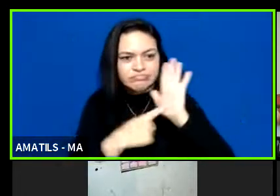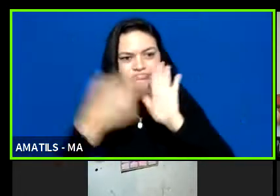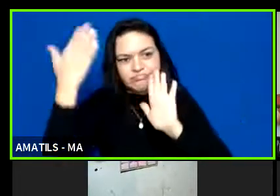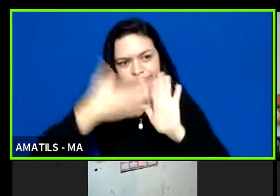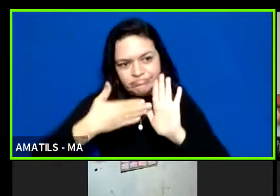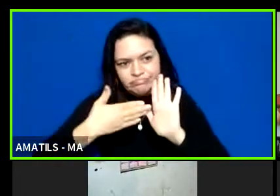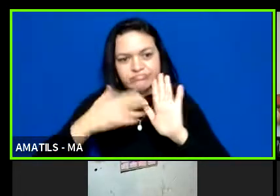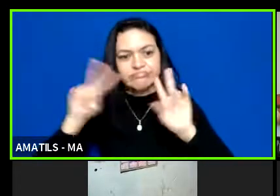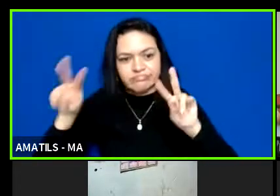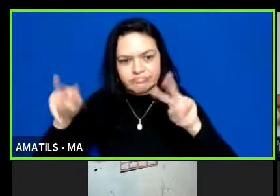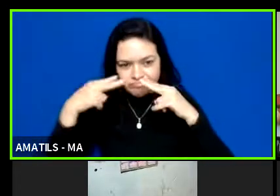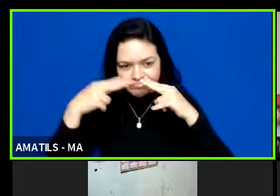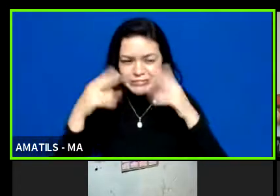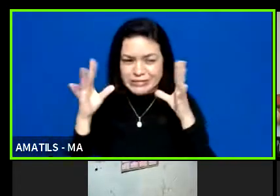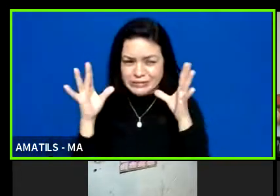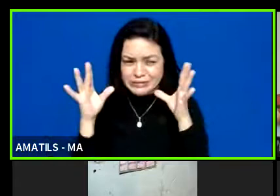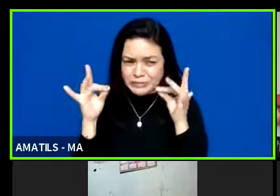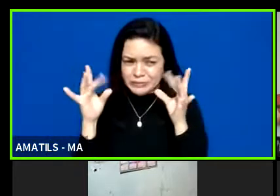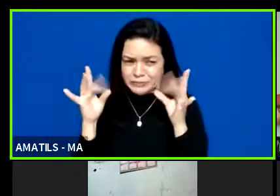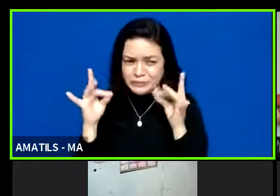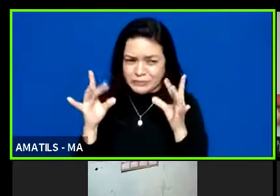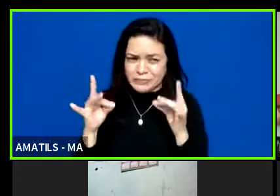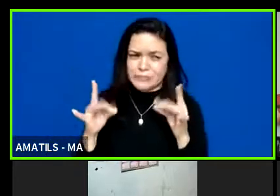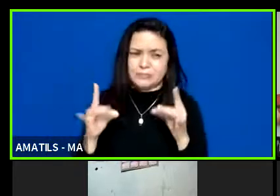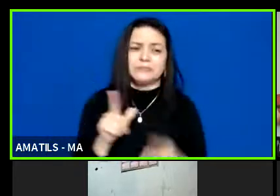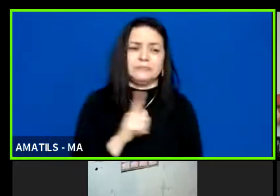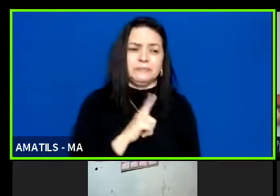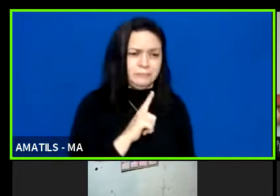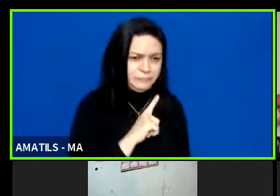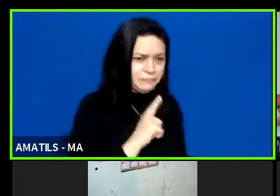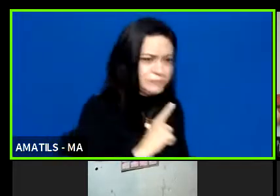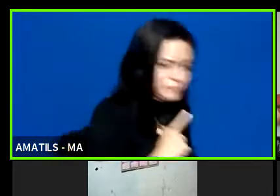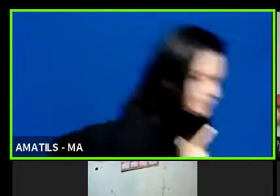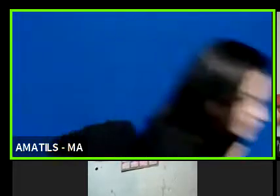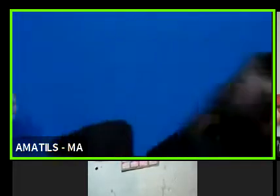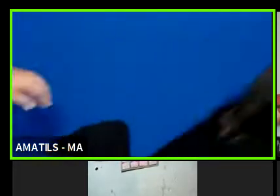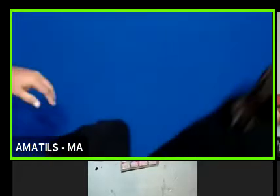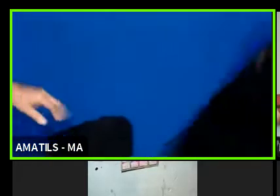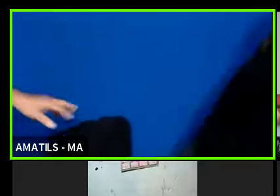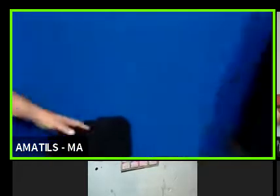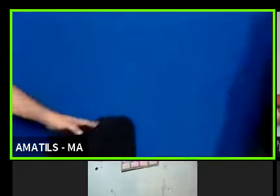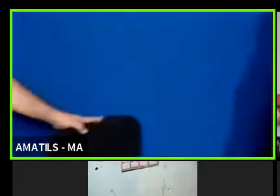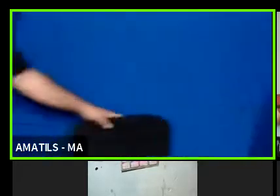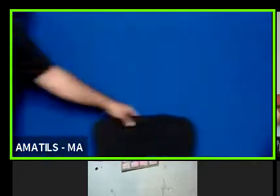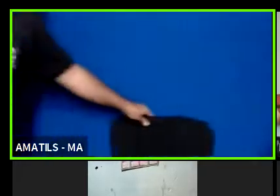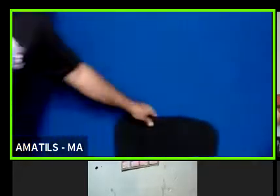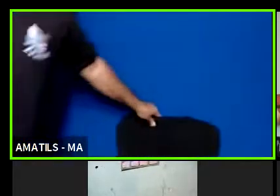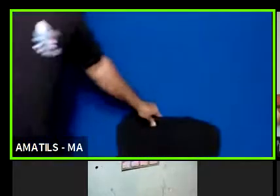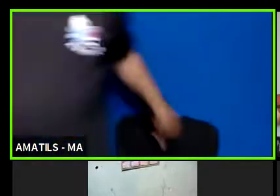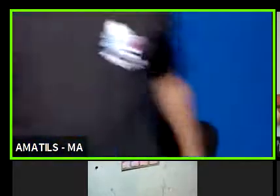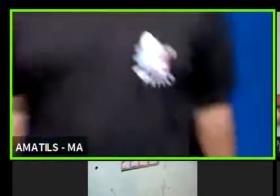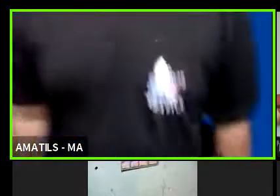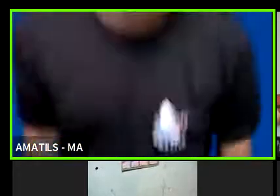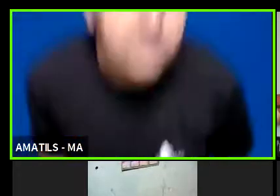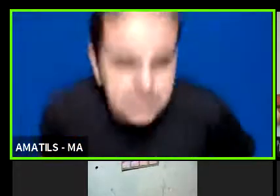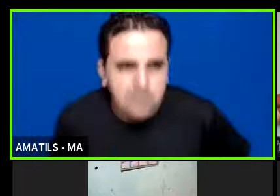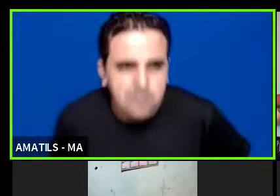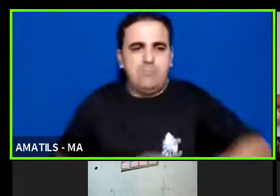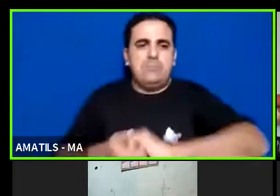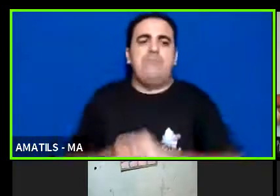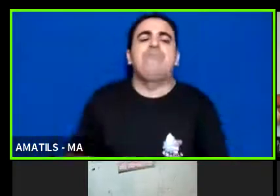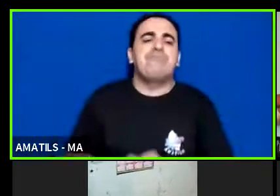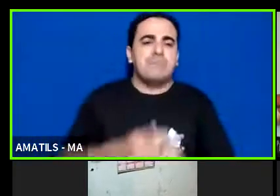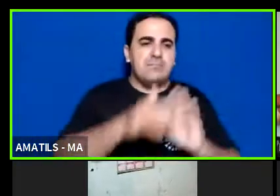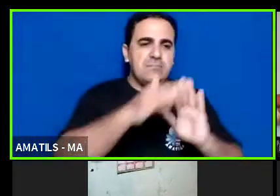olhado minuciosamente qualquer valor que esteja fora da conformidade do plano de